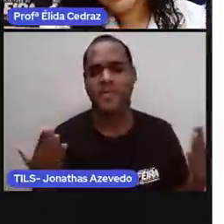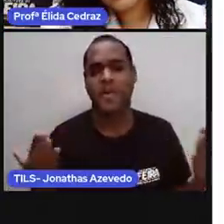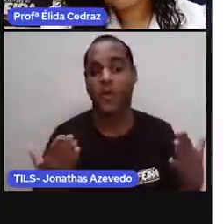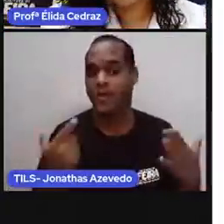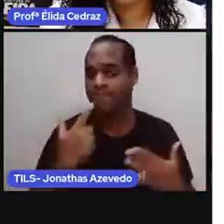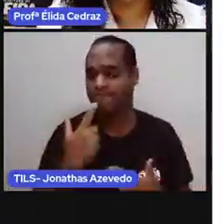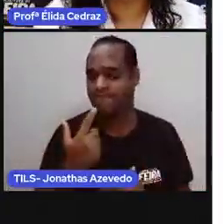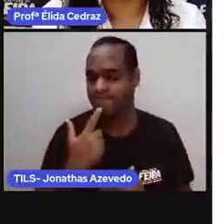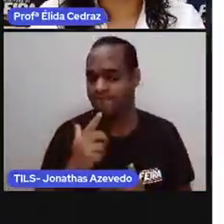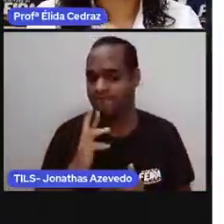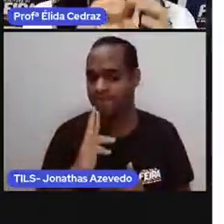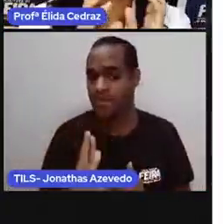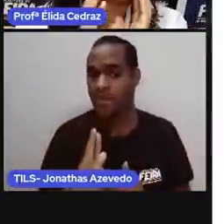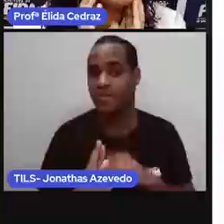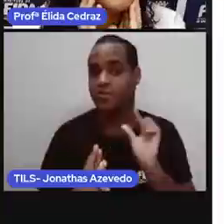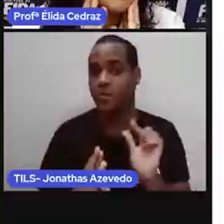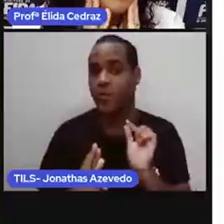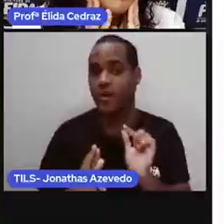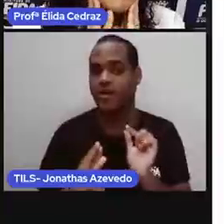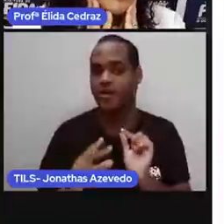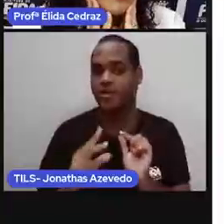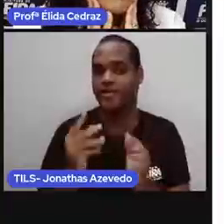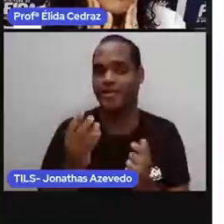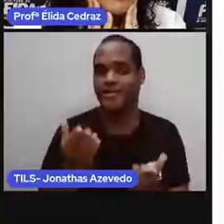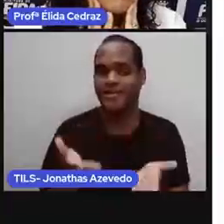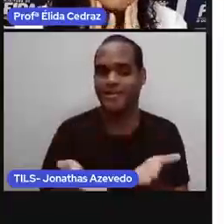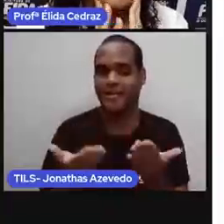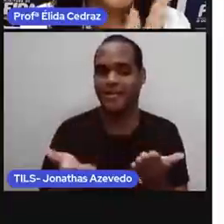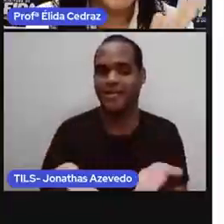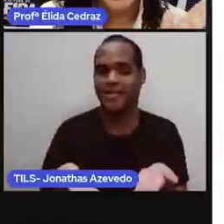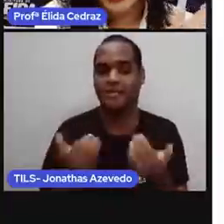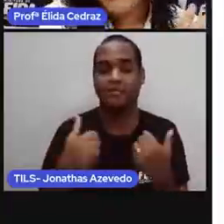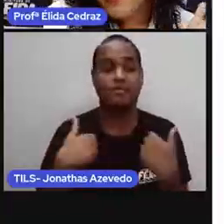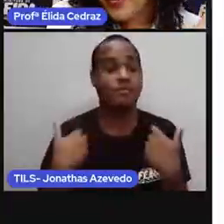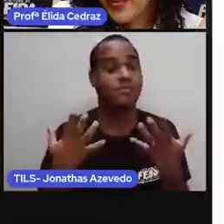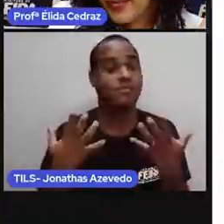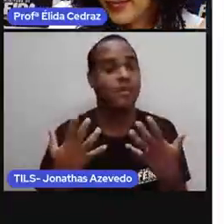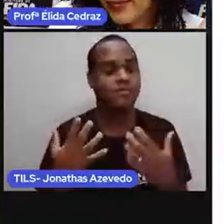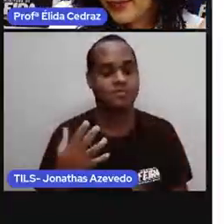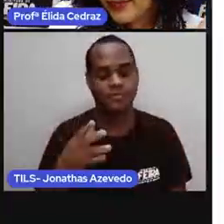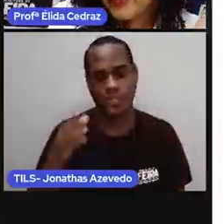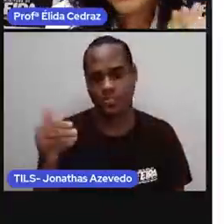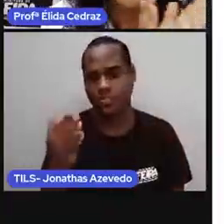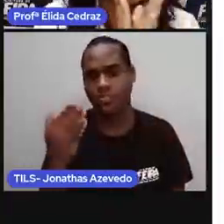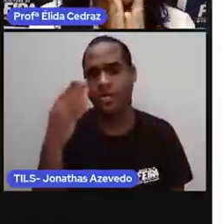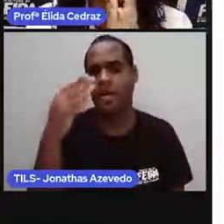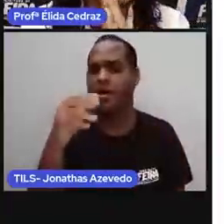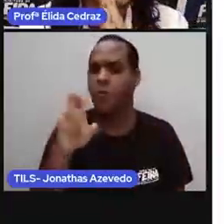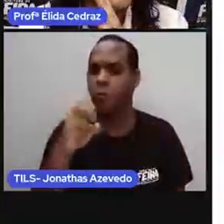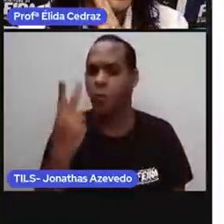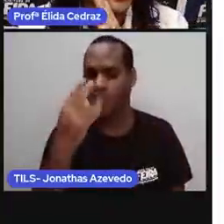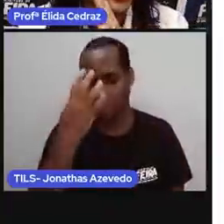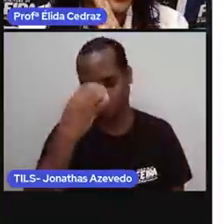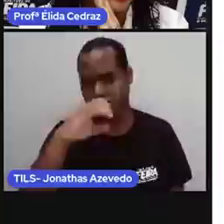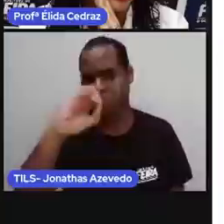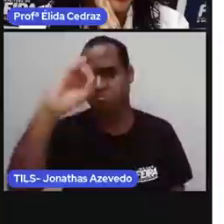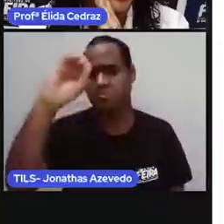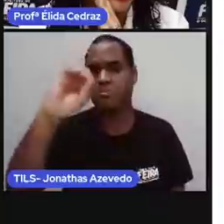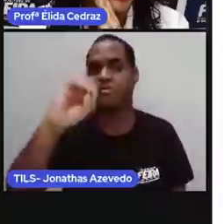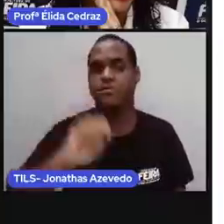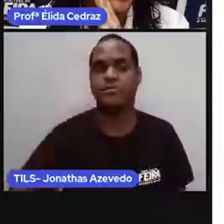me responda. Quem é o mais leve? A baleia ou o elefante?